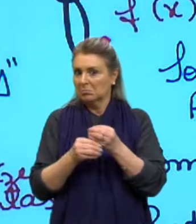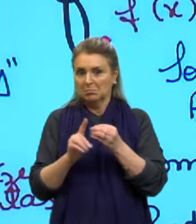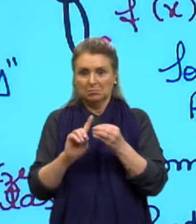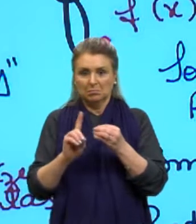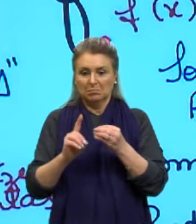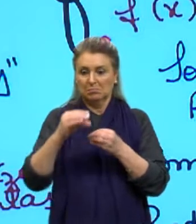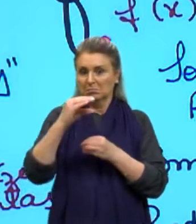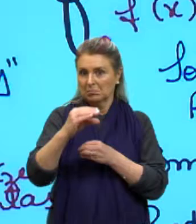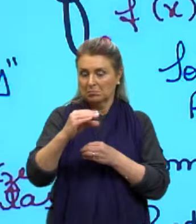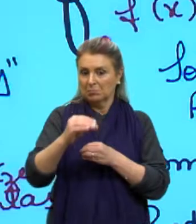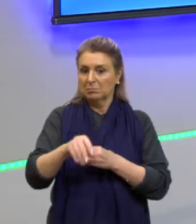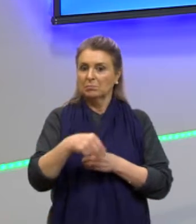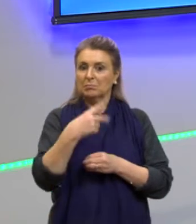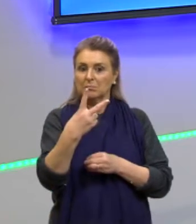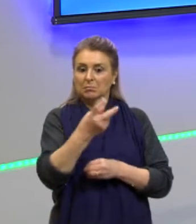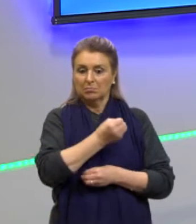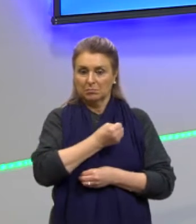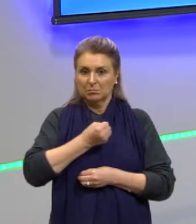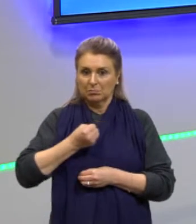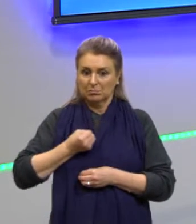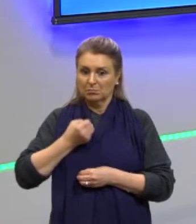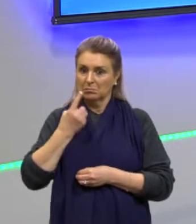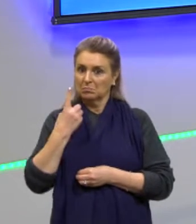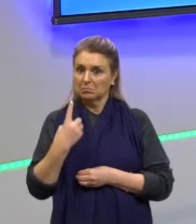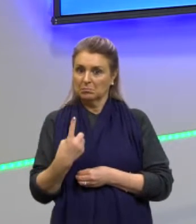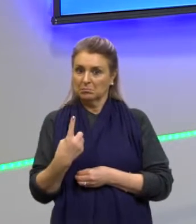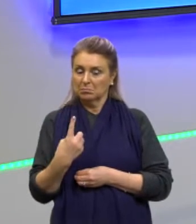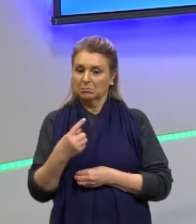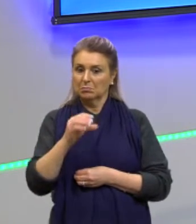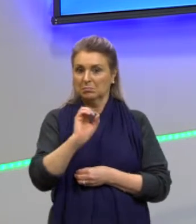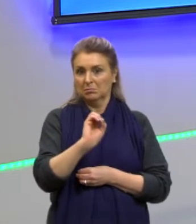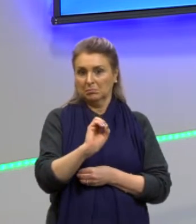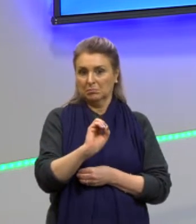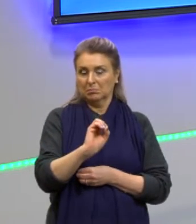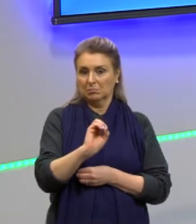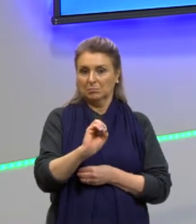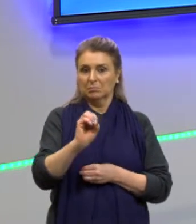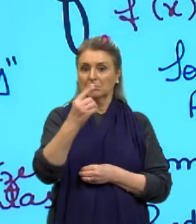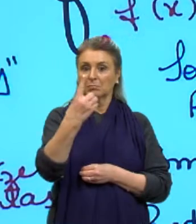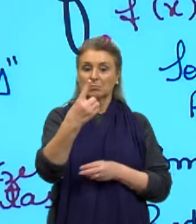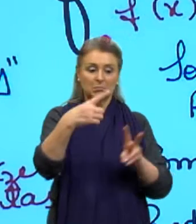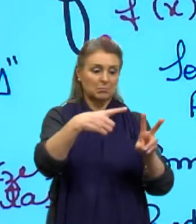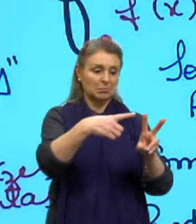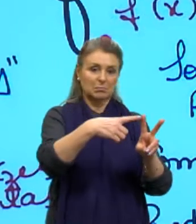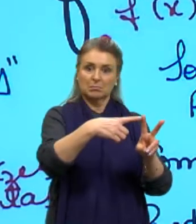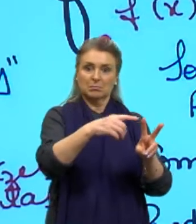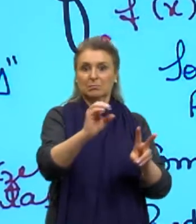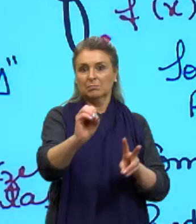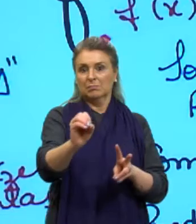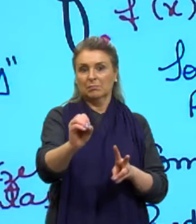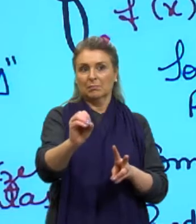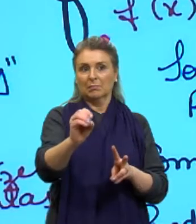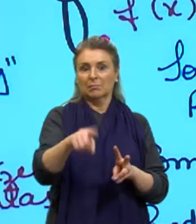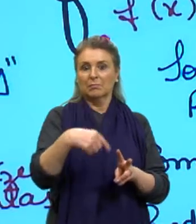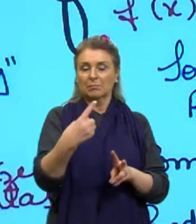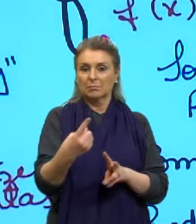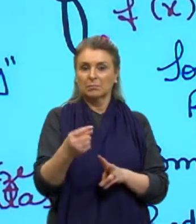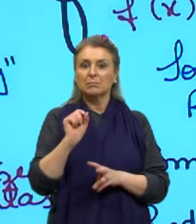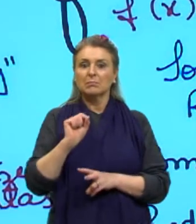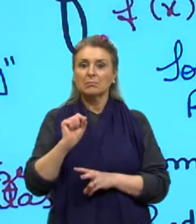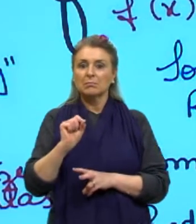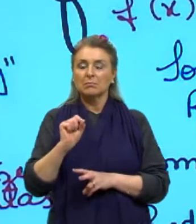é porque eu tenho dois números, e um deles vai ser zero, então uma das raízes será zero. A outra será quem?